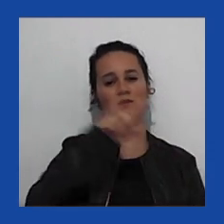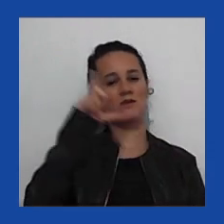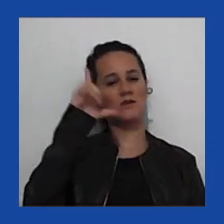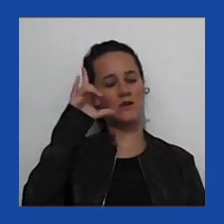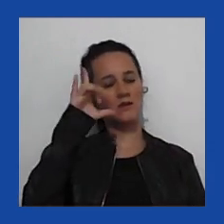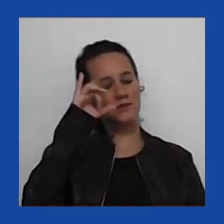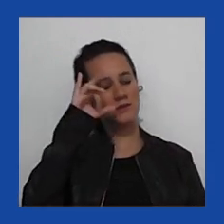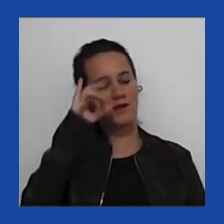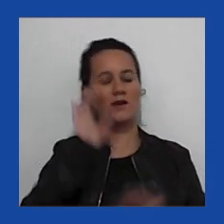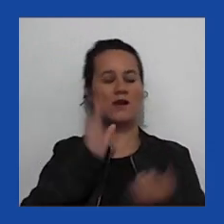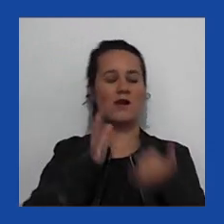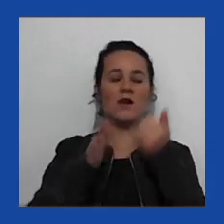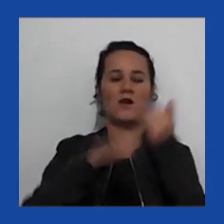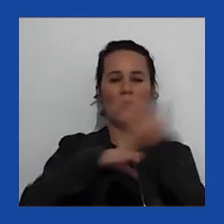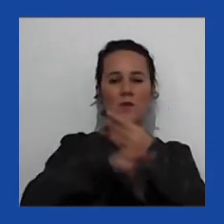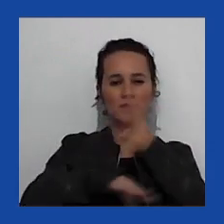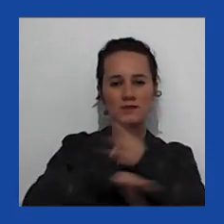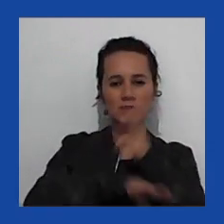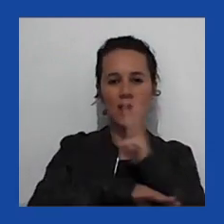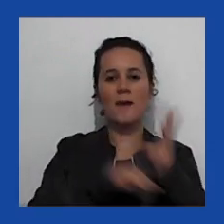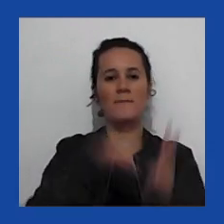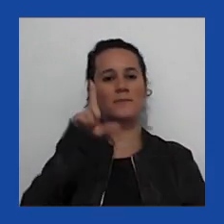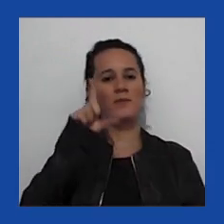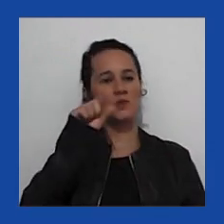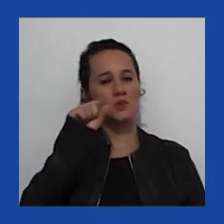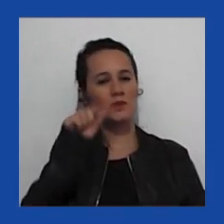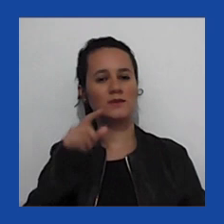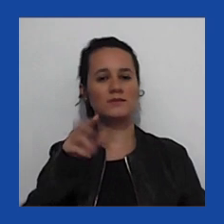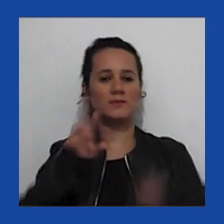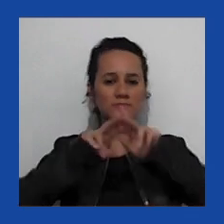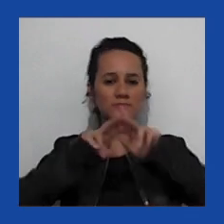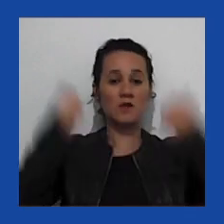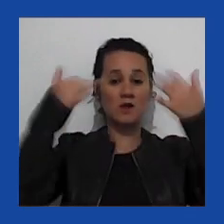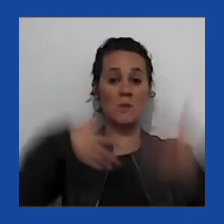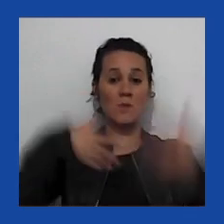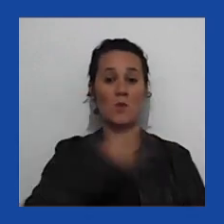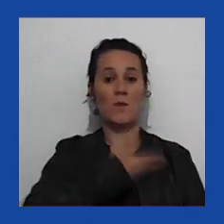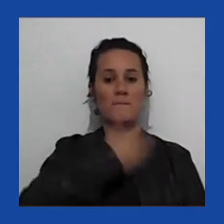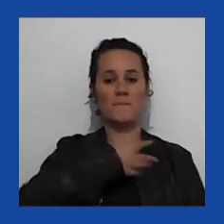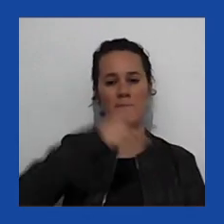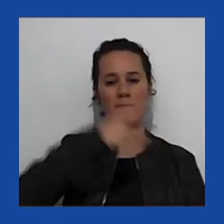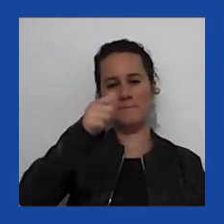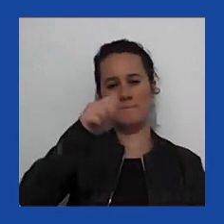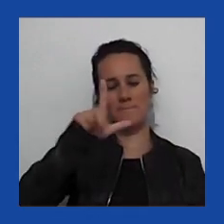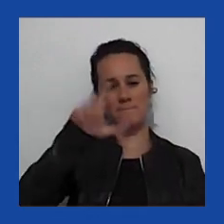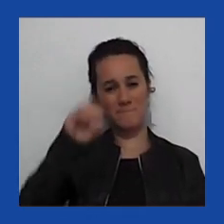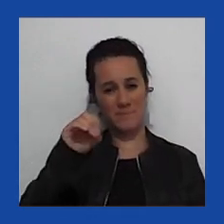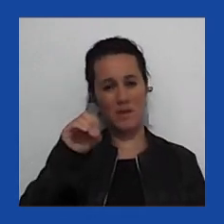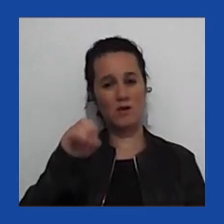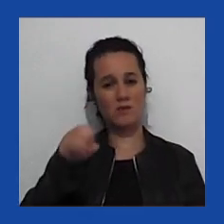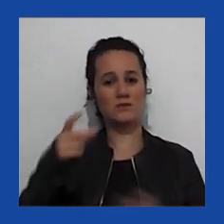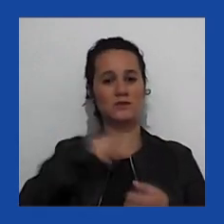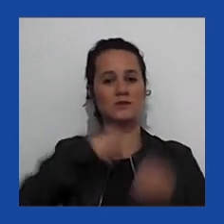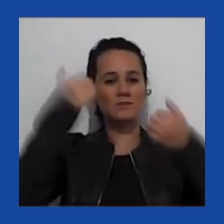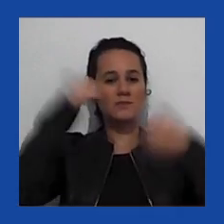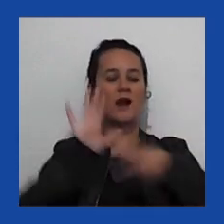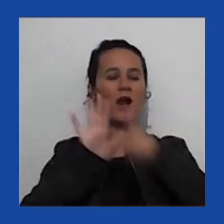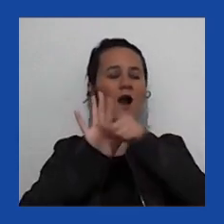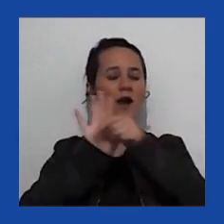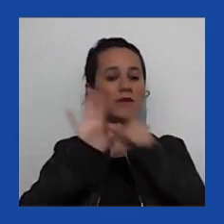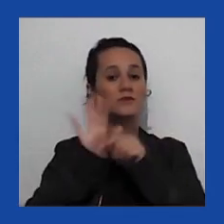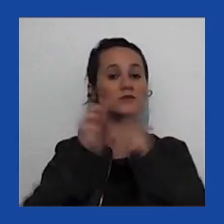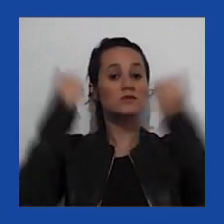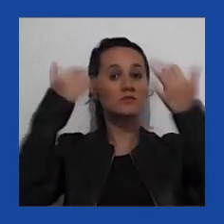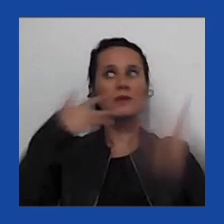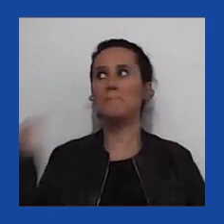WhatsApp, Facebook e populismo. Meu colega Paulo Gerbaudo, do King's College London, tem um artigo muito importante sobre isso,